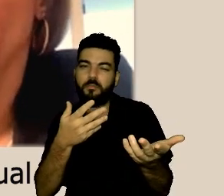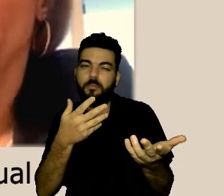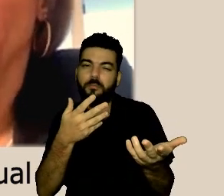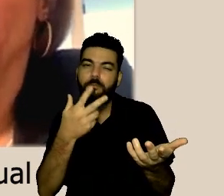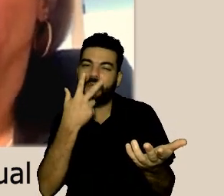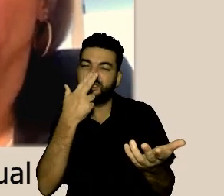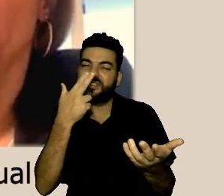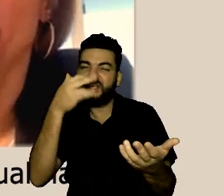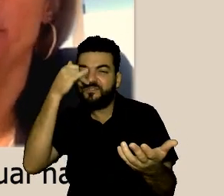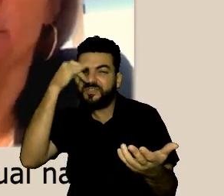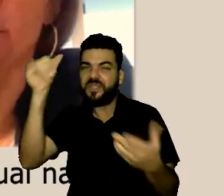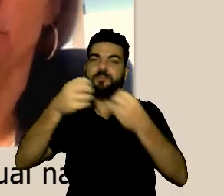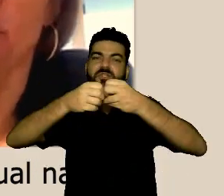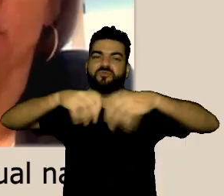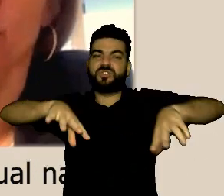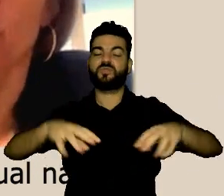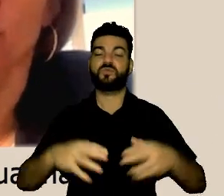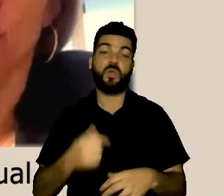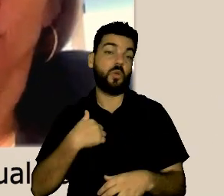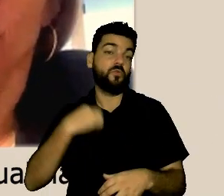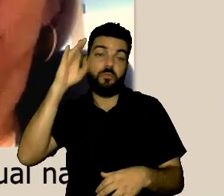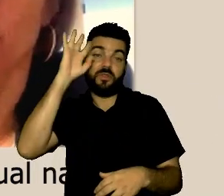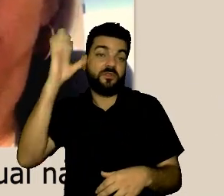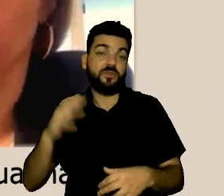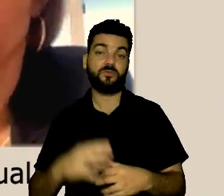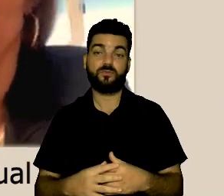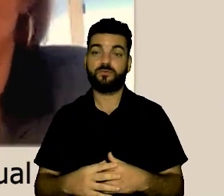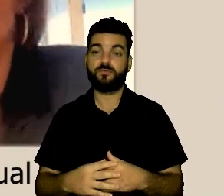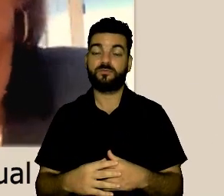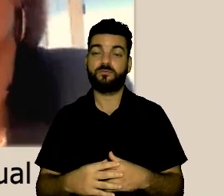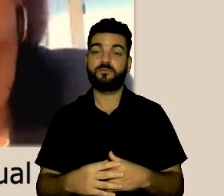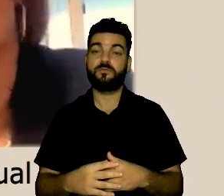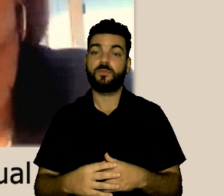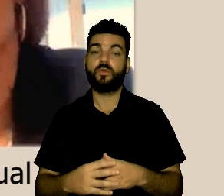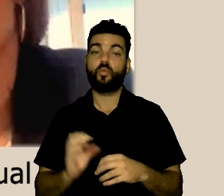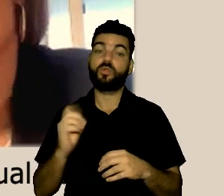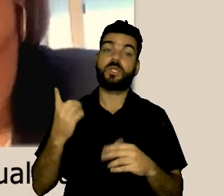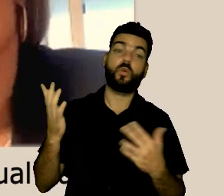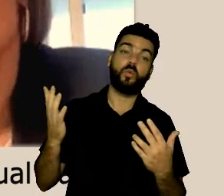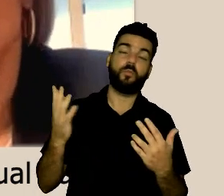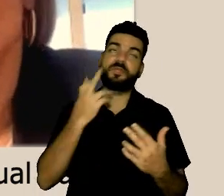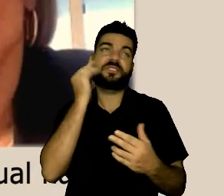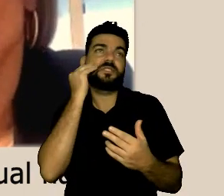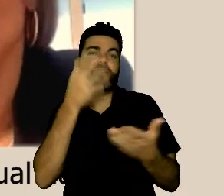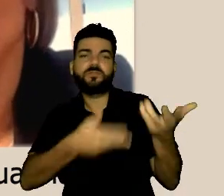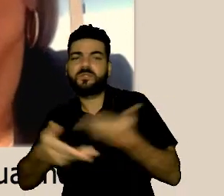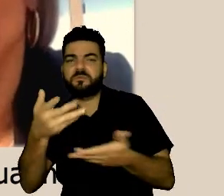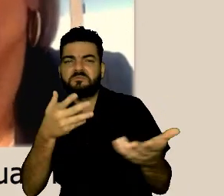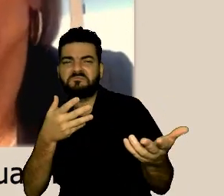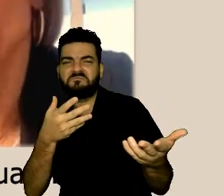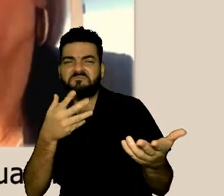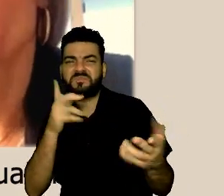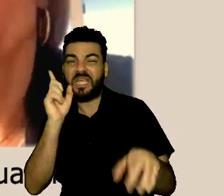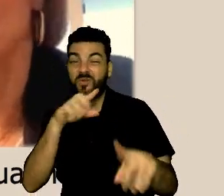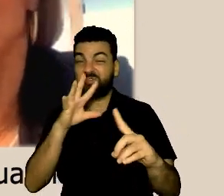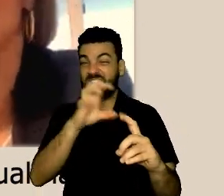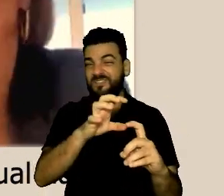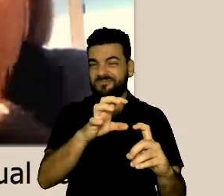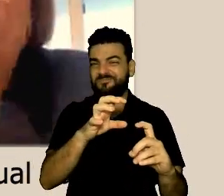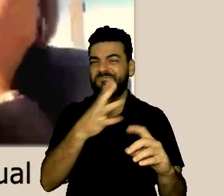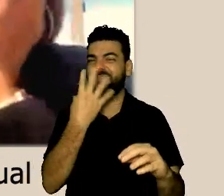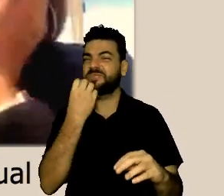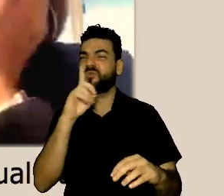eu fico pensando nisso, ou não, ou a mediação não daria uma resposta, não seria uma